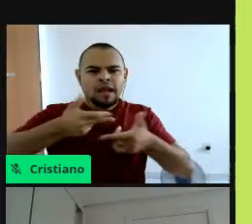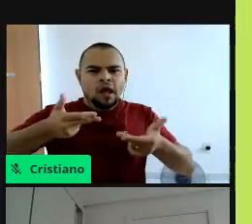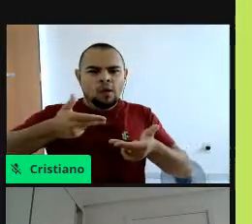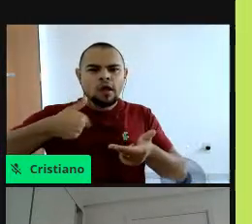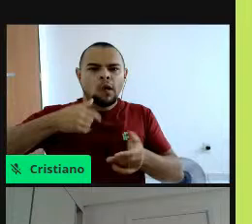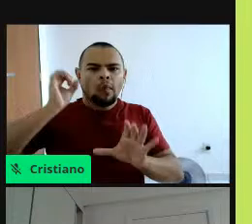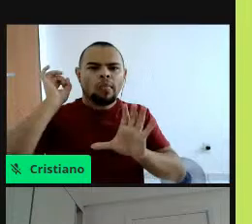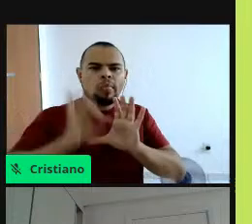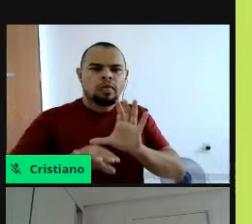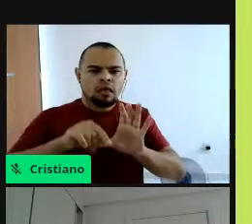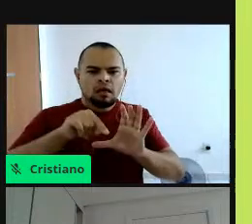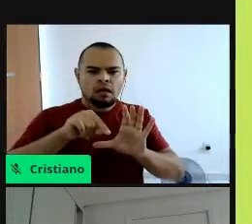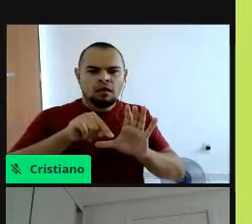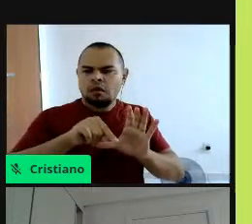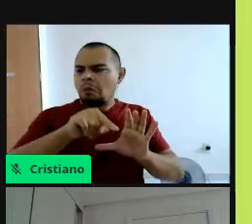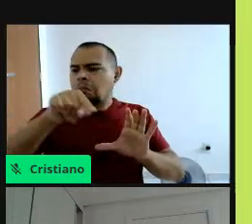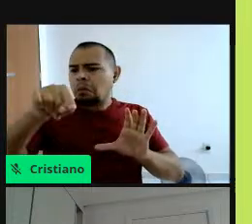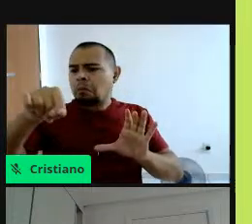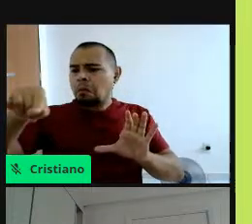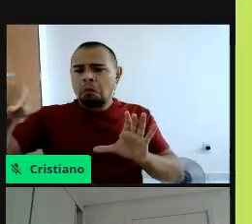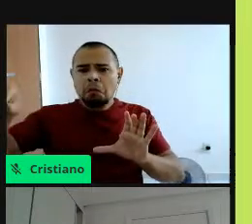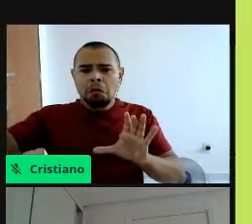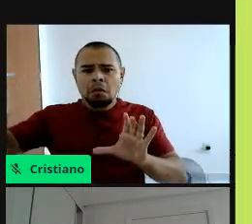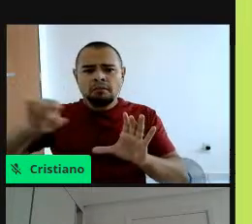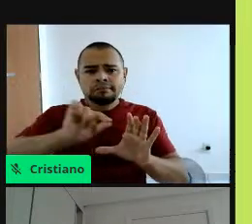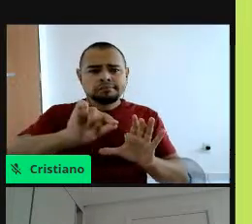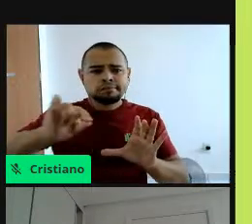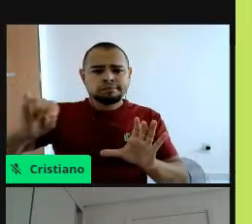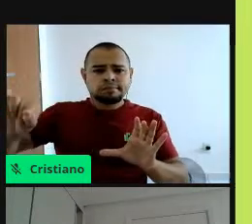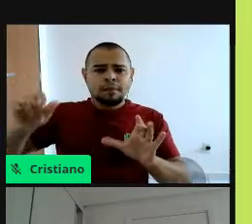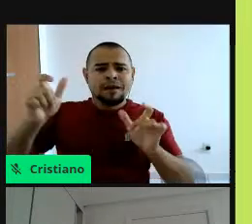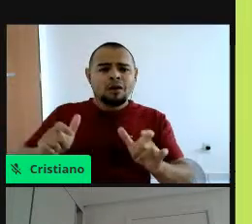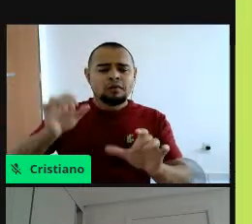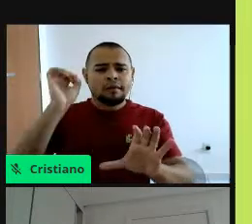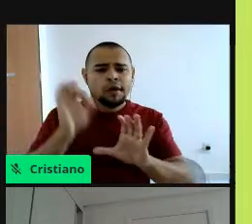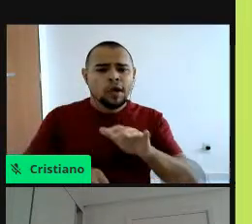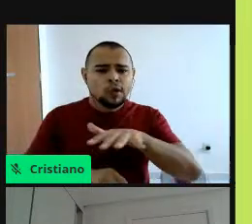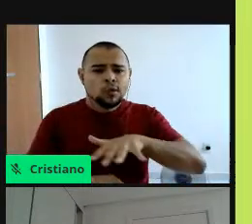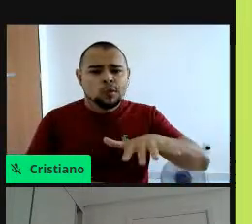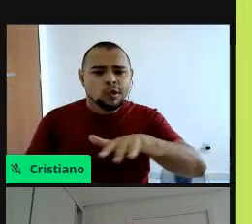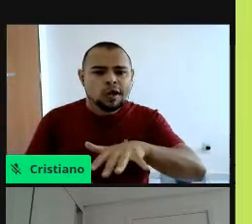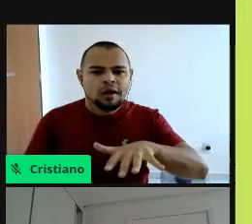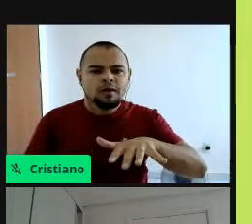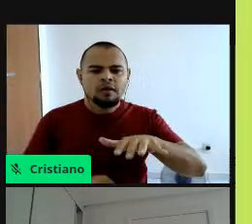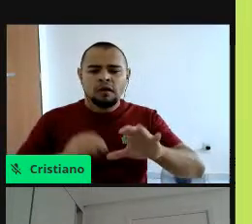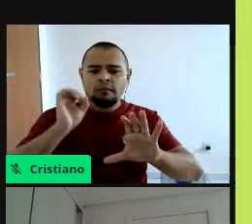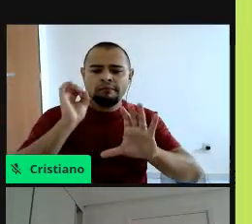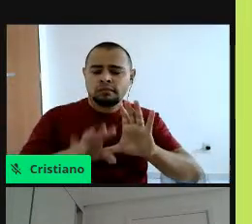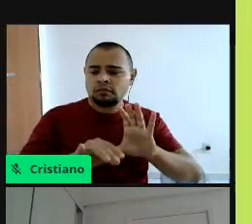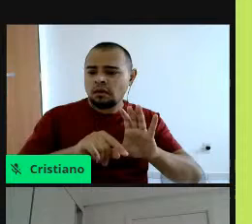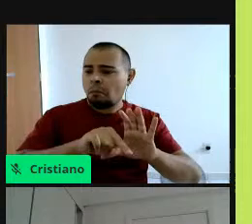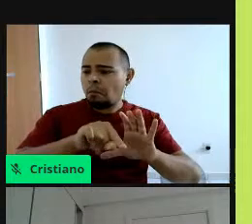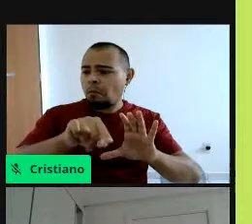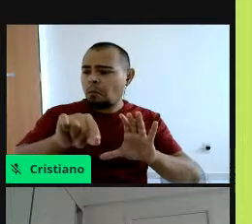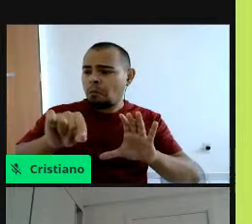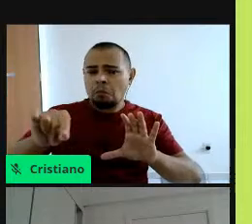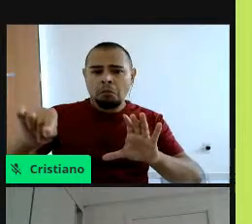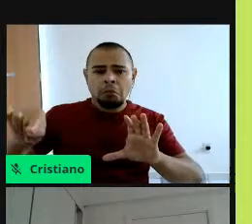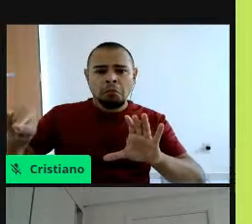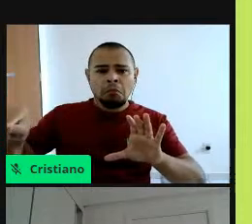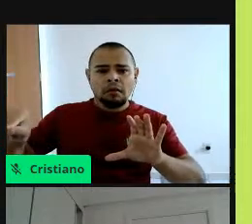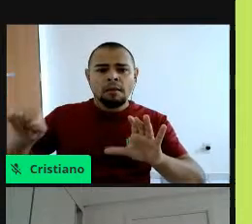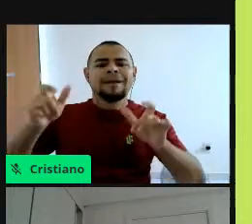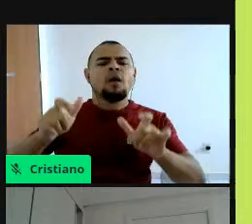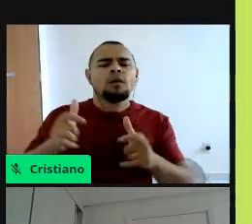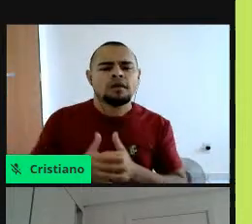né, então, se a gente descarta inadequadamente, no chão, ou num outro lugar que não é o adequado, né, não faz essa destinação